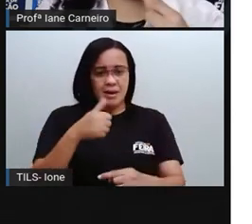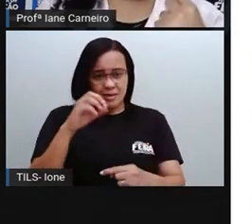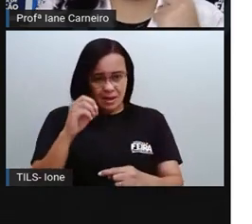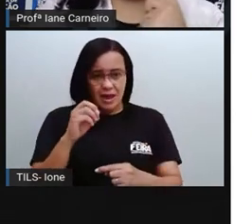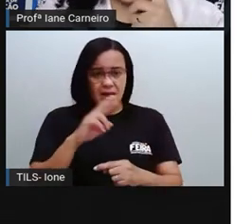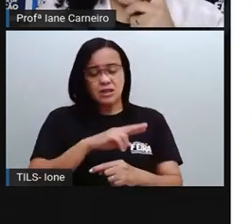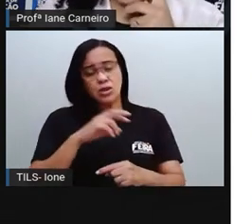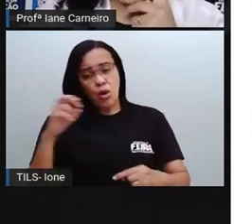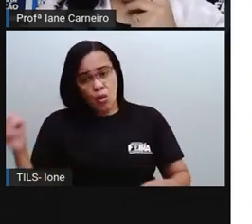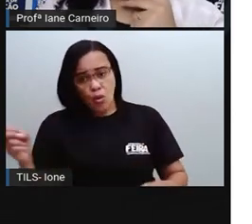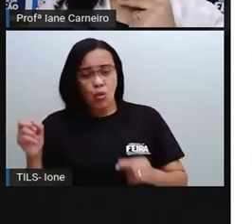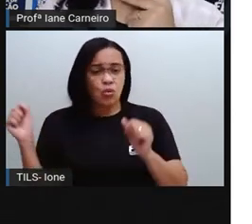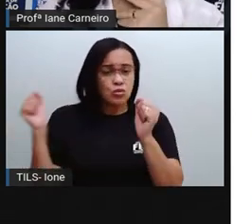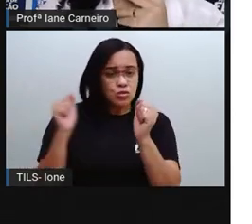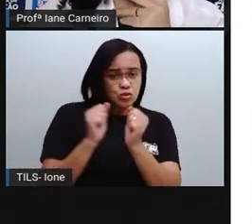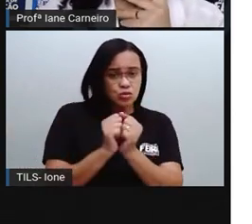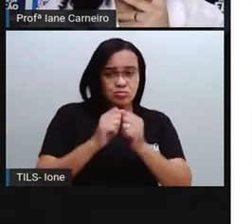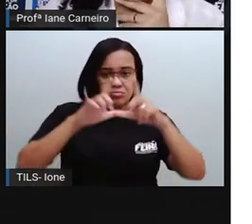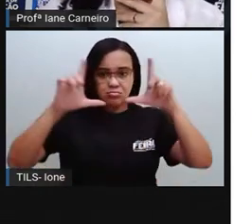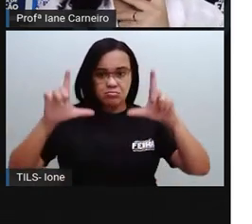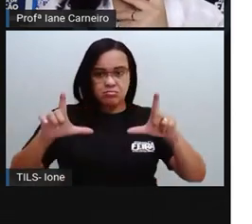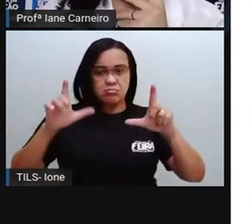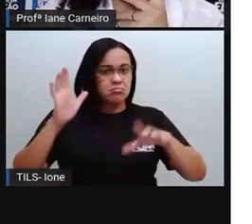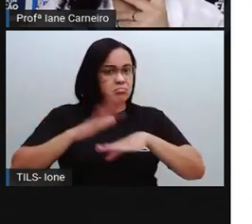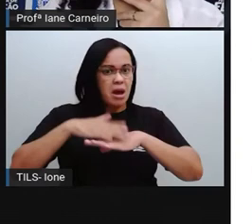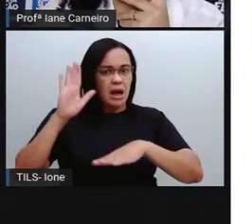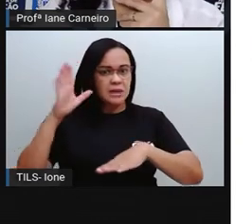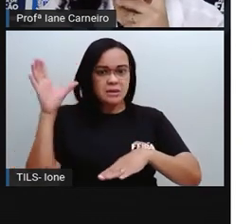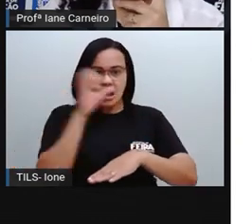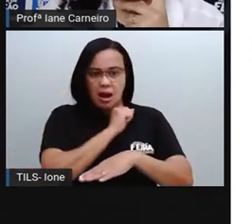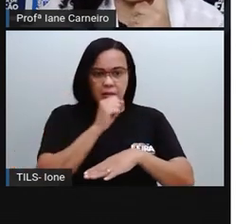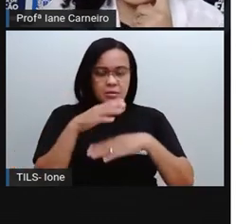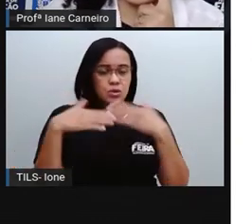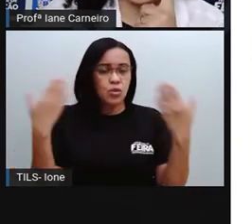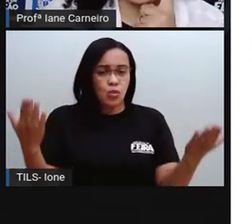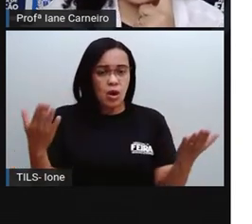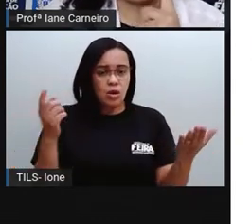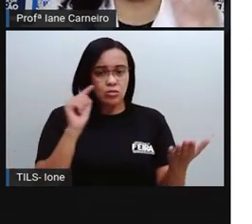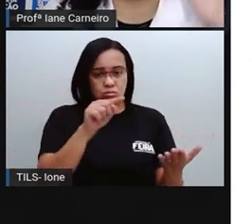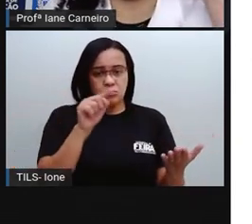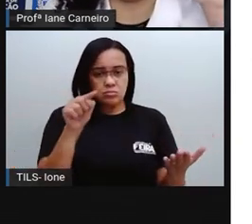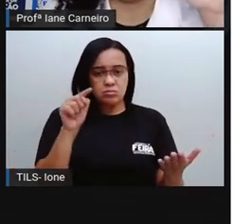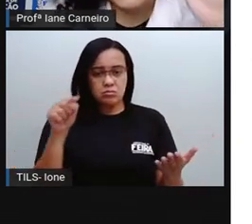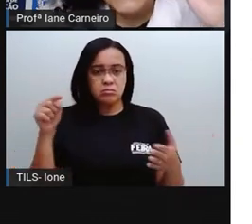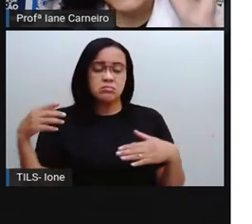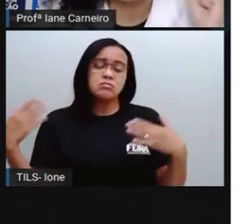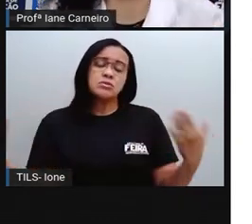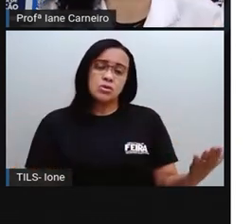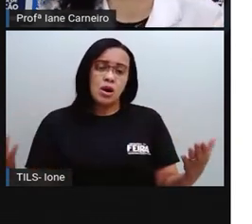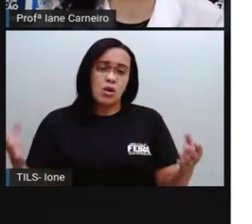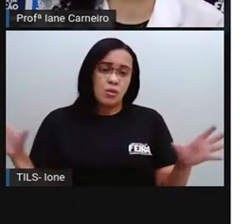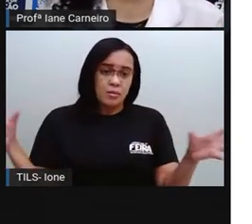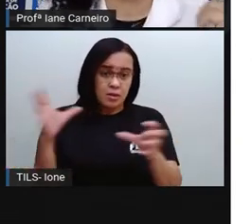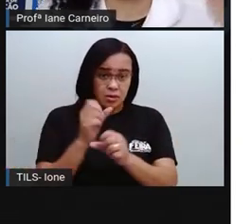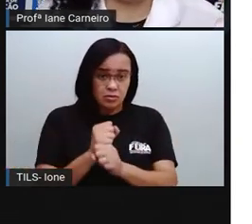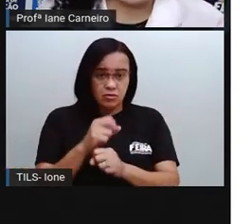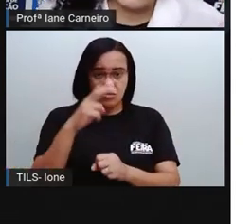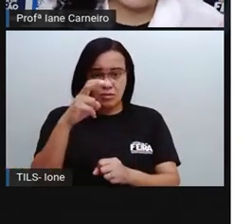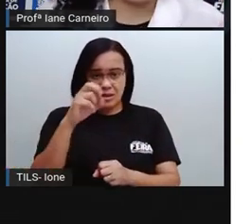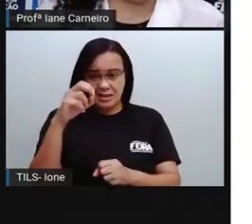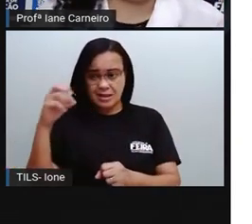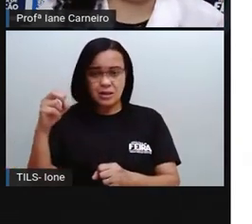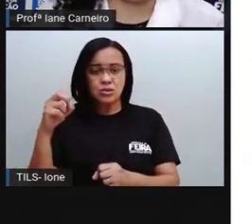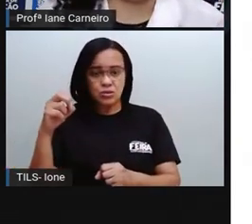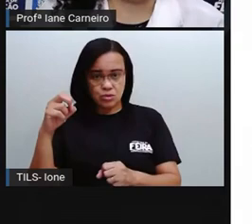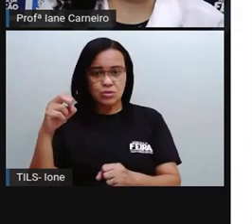placas de 100? O é que vocês acham que seria o mais rápido? A de 1, a de 10 ou a de 100? Para formar 500, o mais